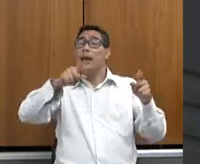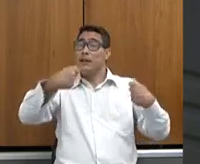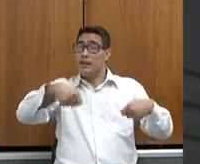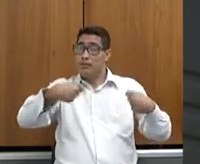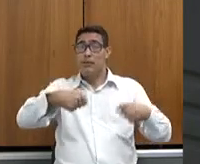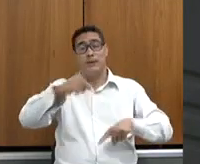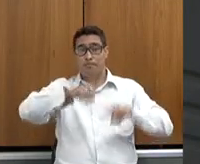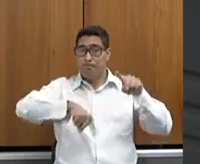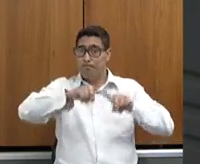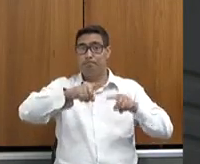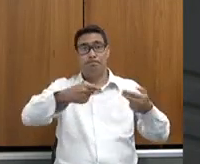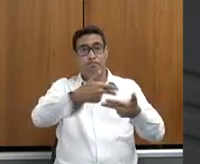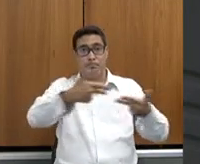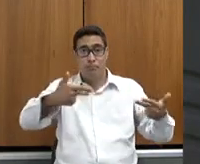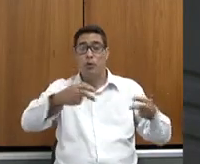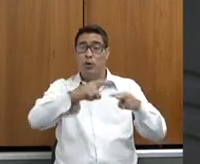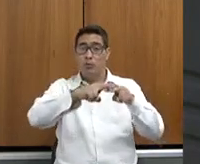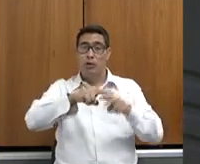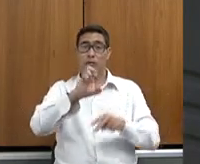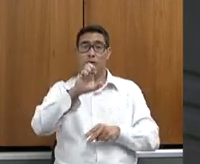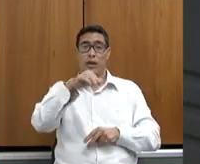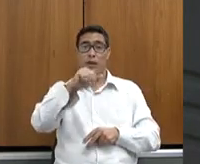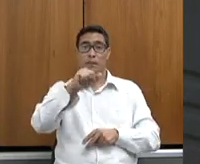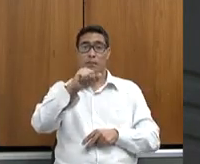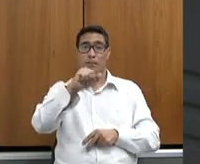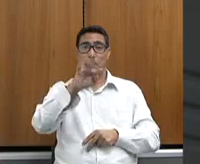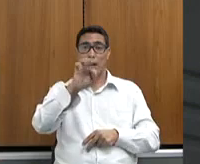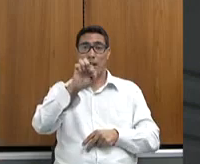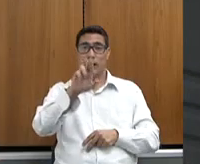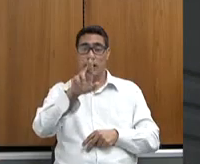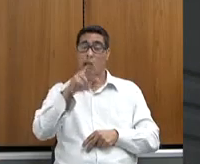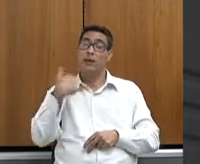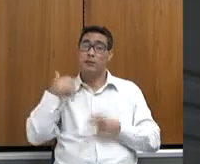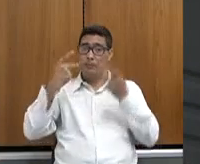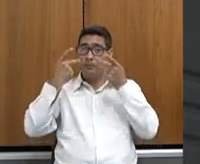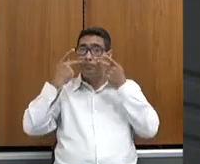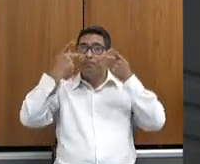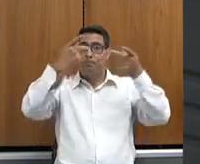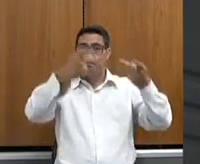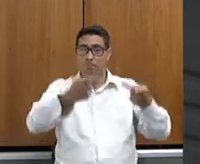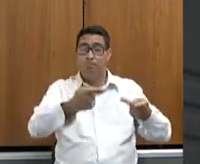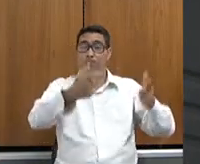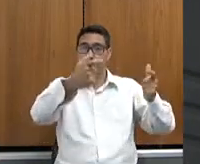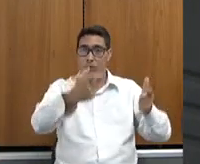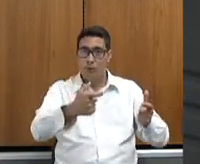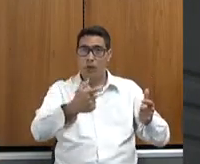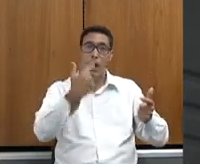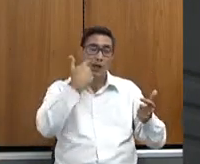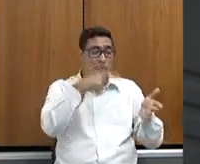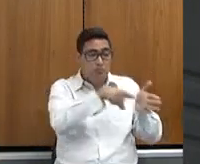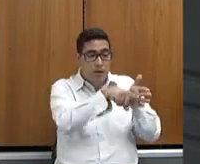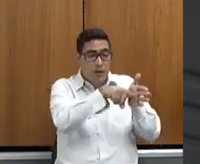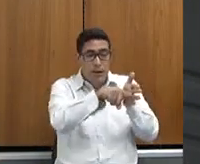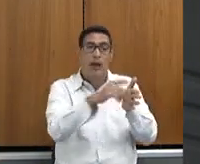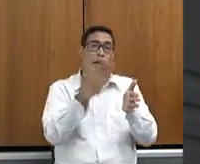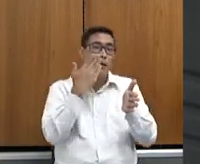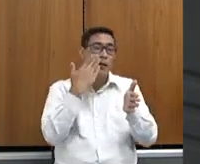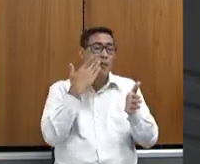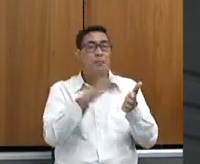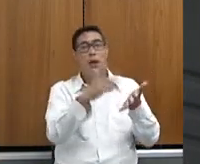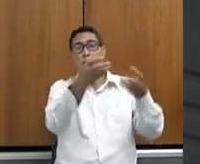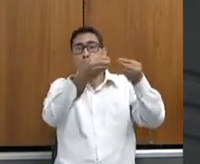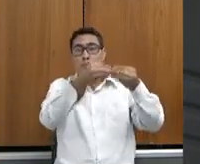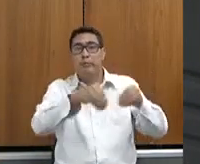Nesse caso, a EMATER entrou em campo para fazer primeiro o levantamento para saber o tamanho do prejuízo. E não foi só café,